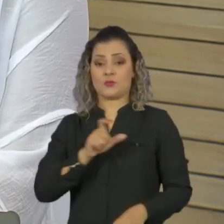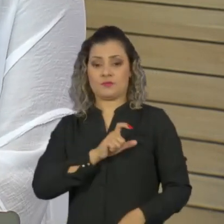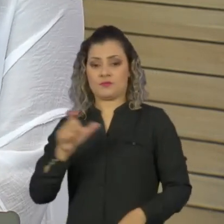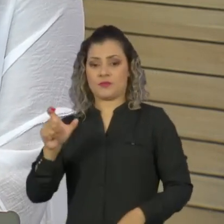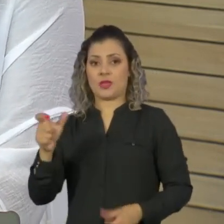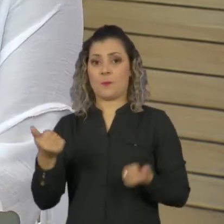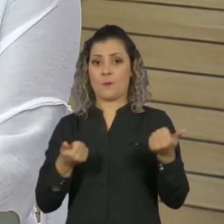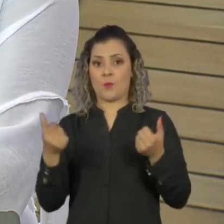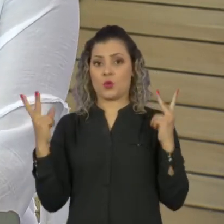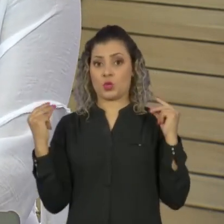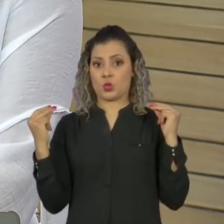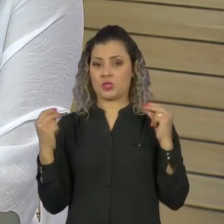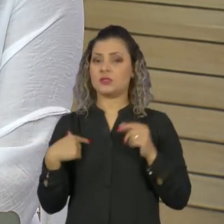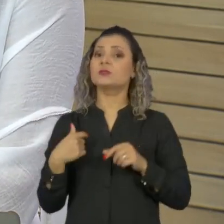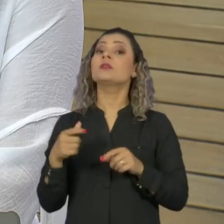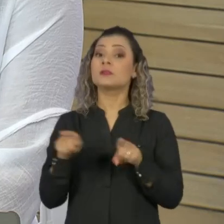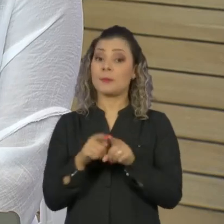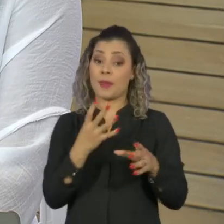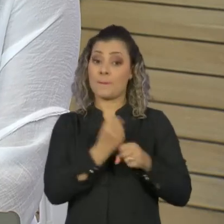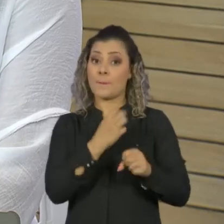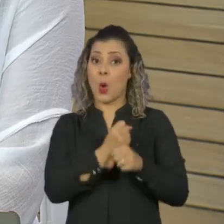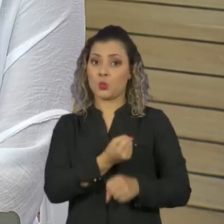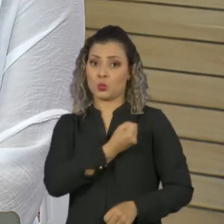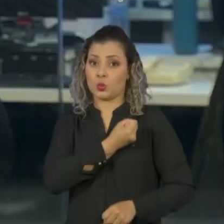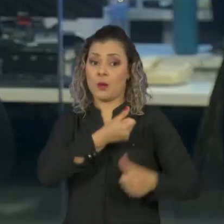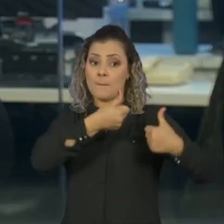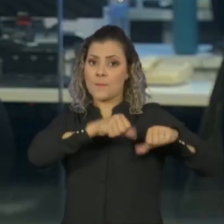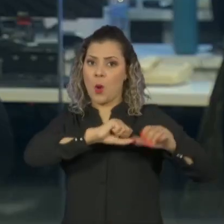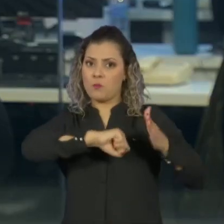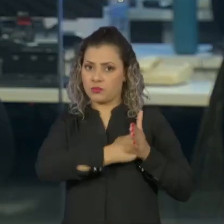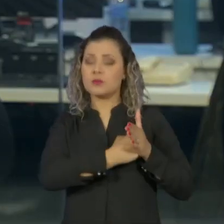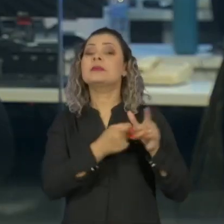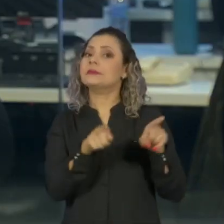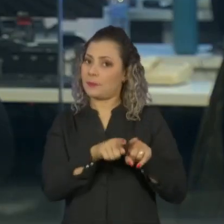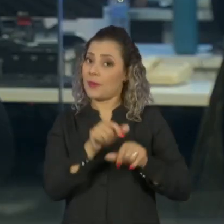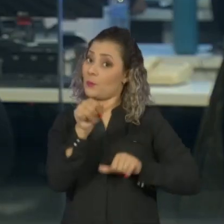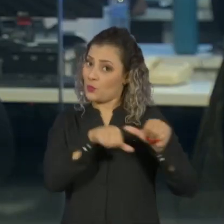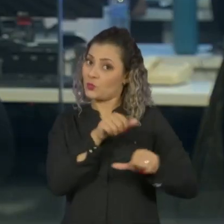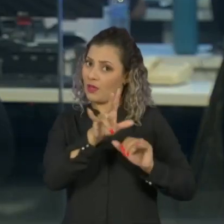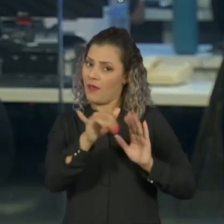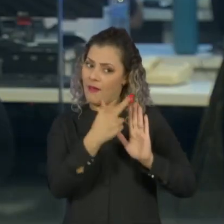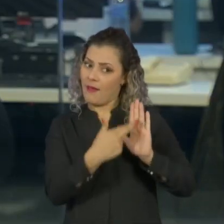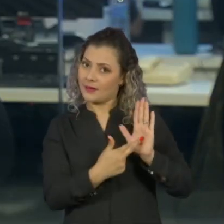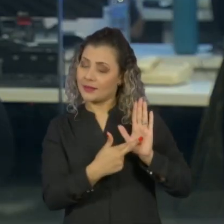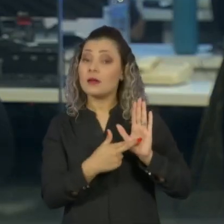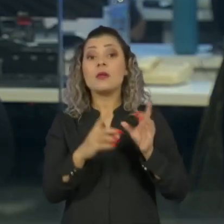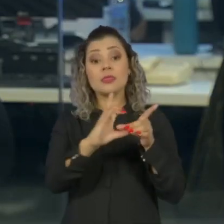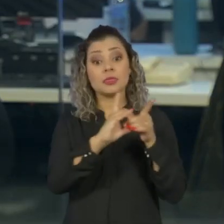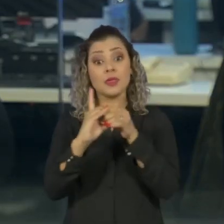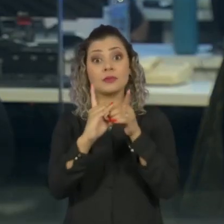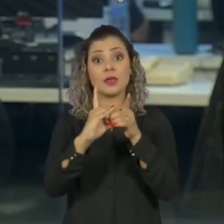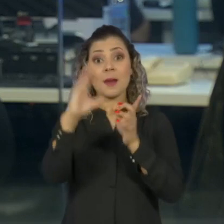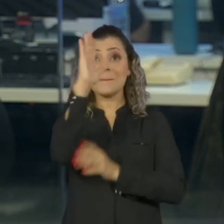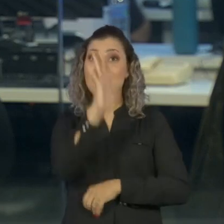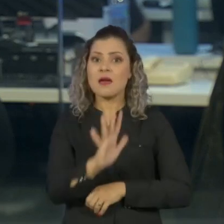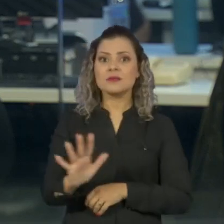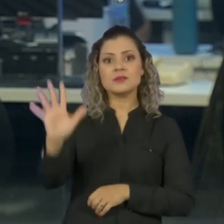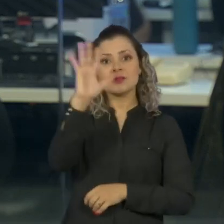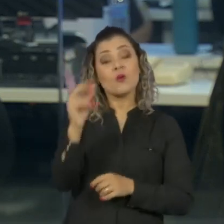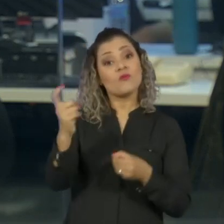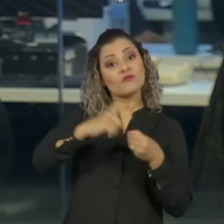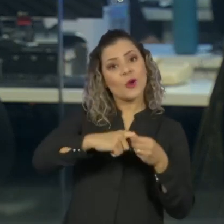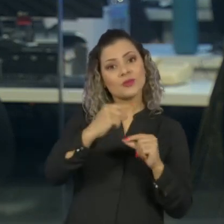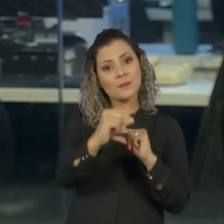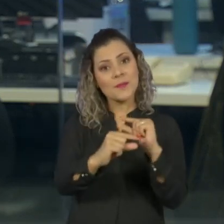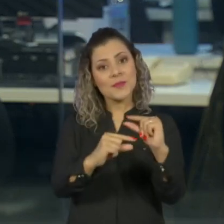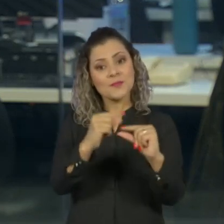aumentar e o número de pontos para suspensão também. Vários detrans em todo o país começam a retomar as atividades